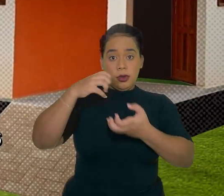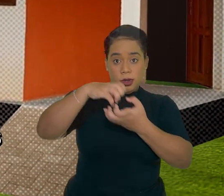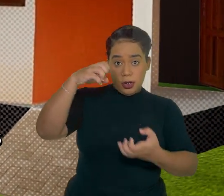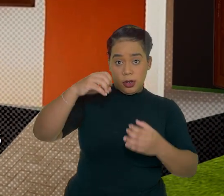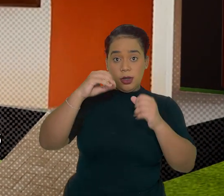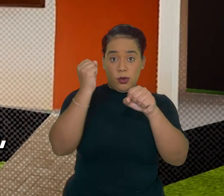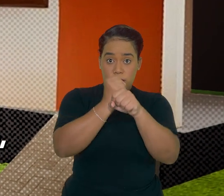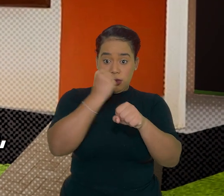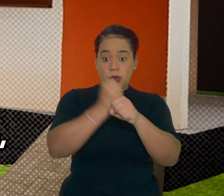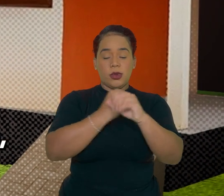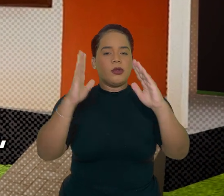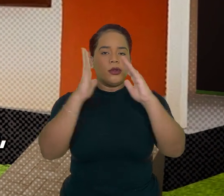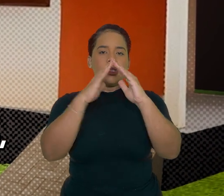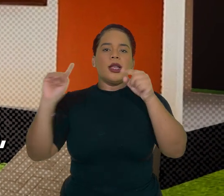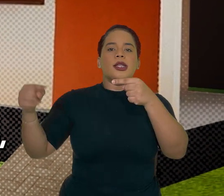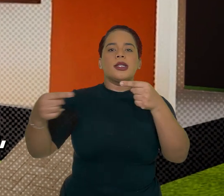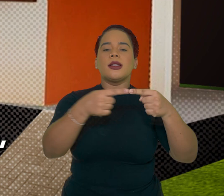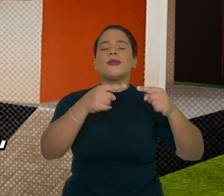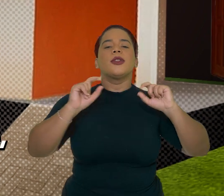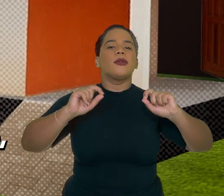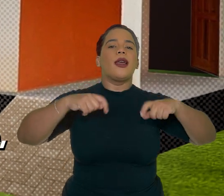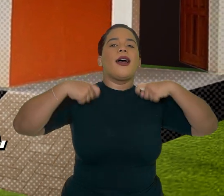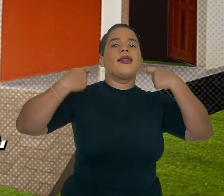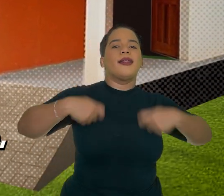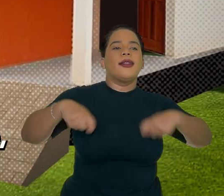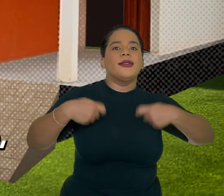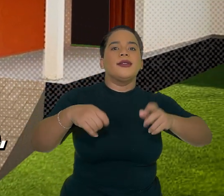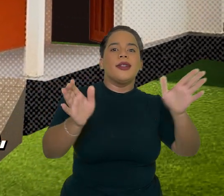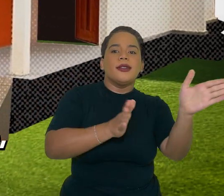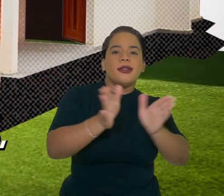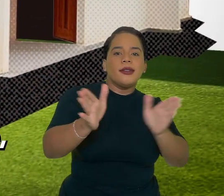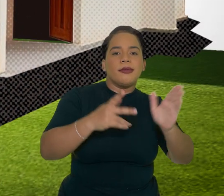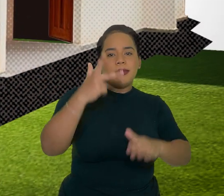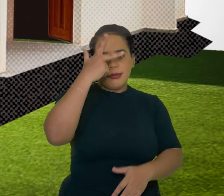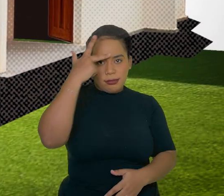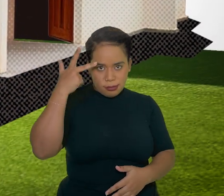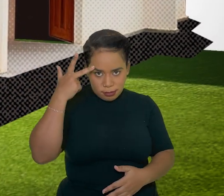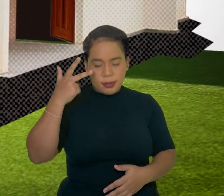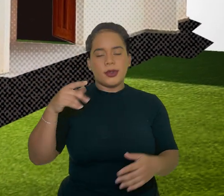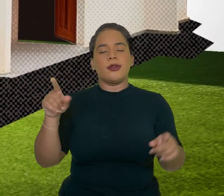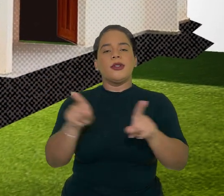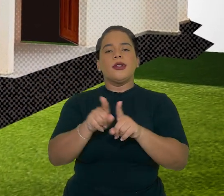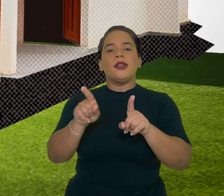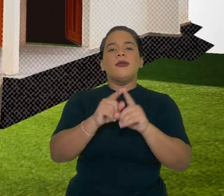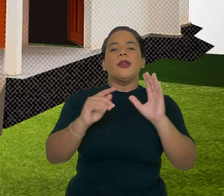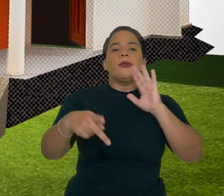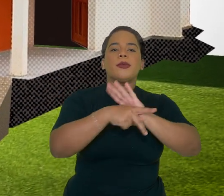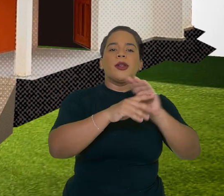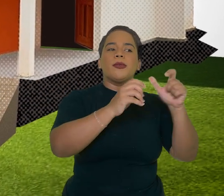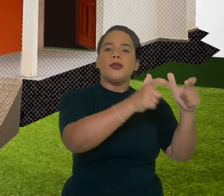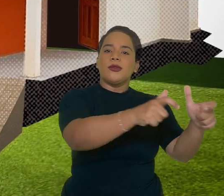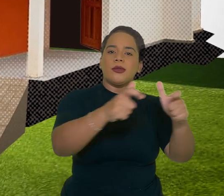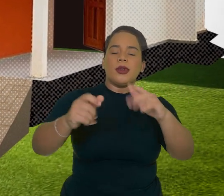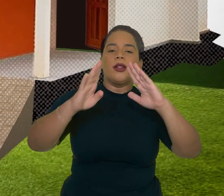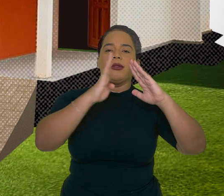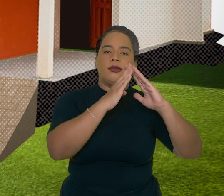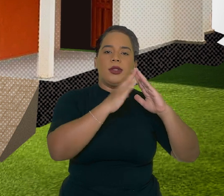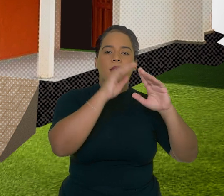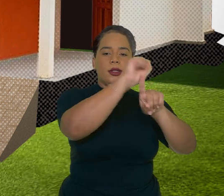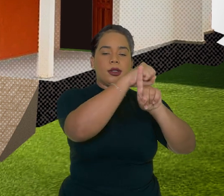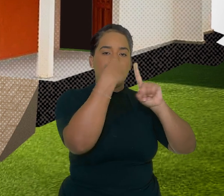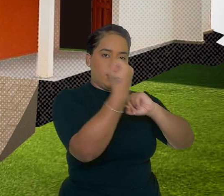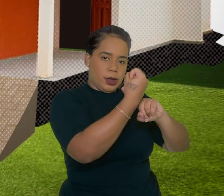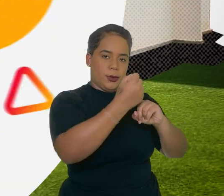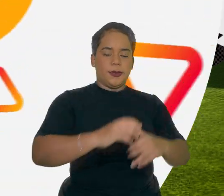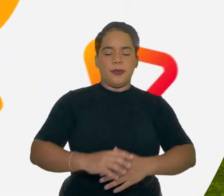construções de imóveis levem em consideração as condições de acessibilidade nas unidades habitacionais de programas de